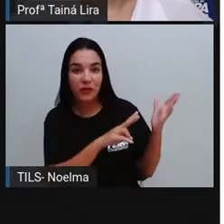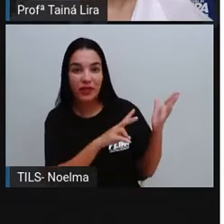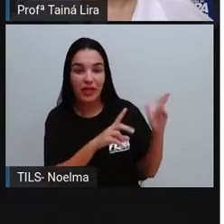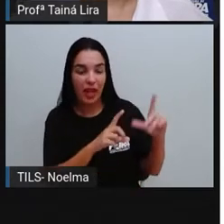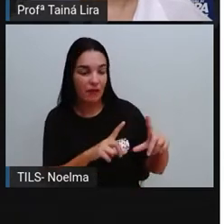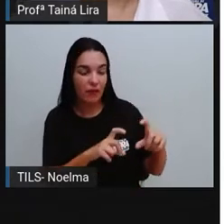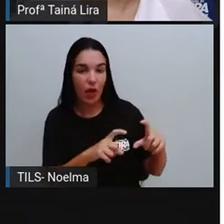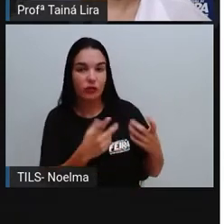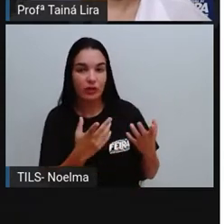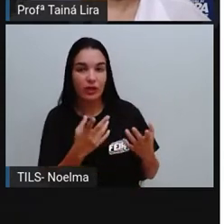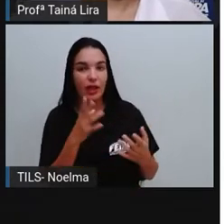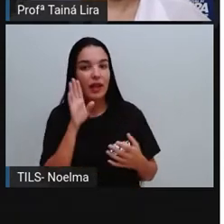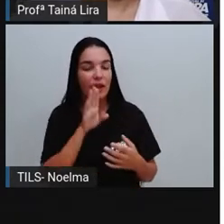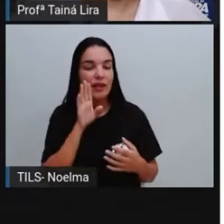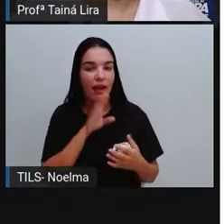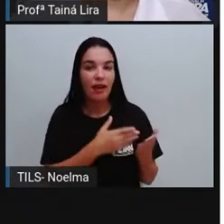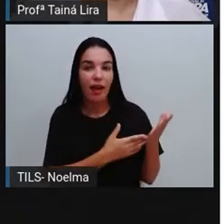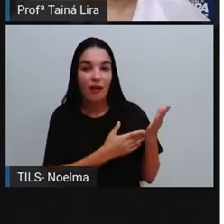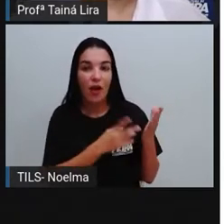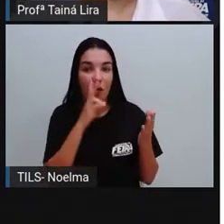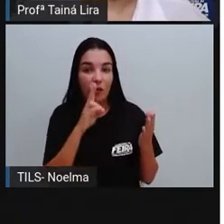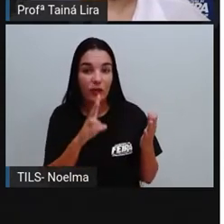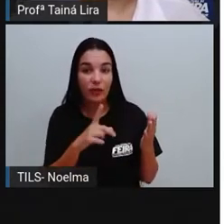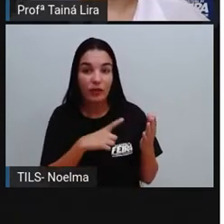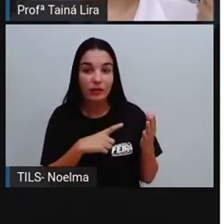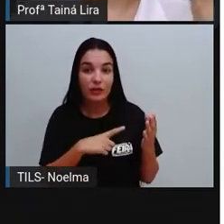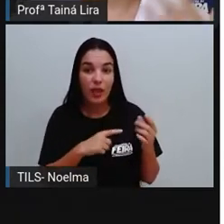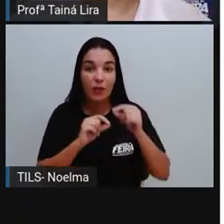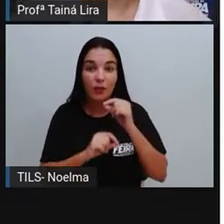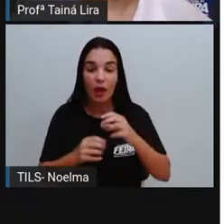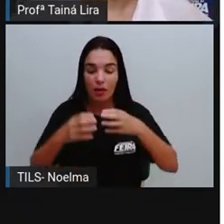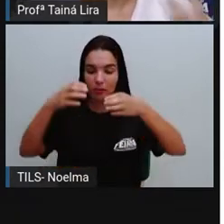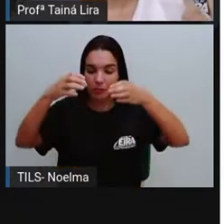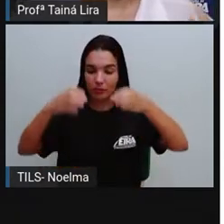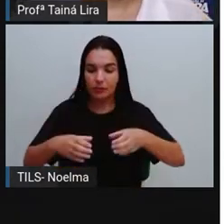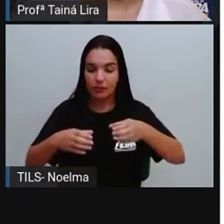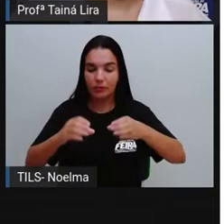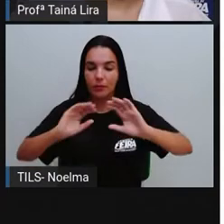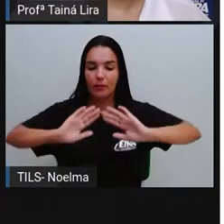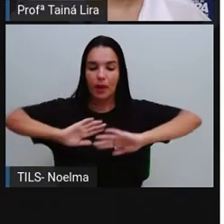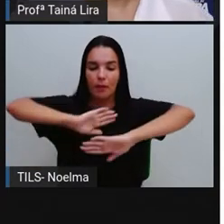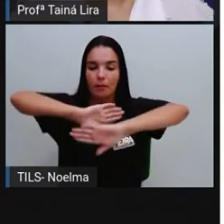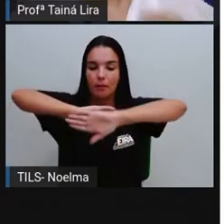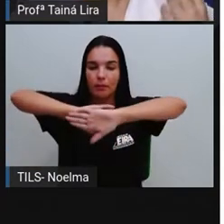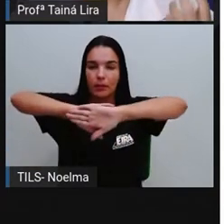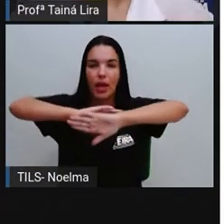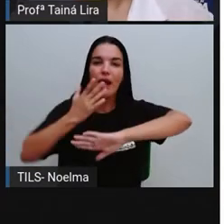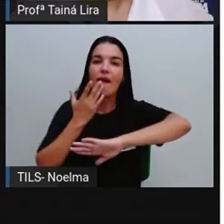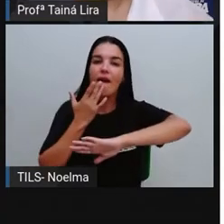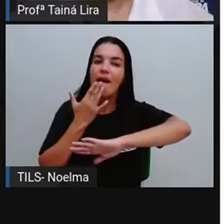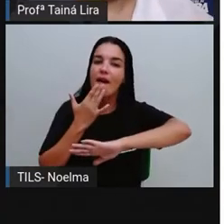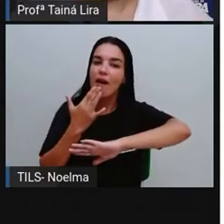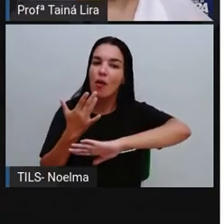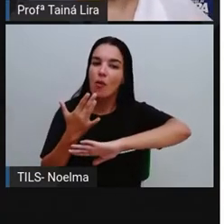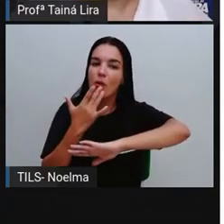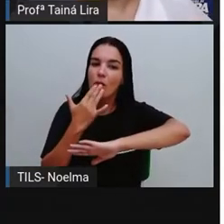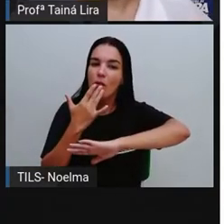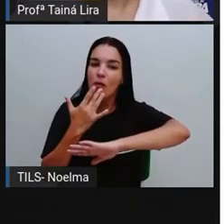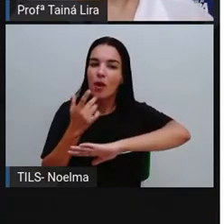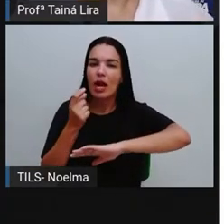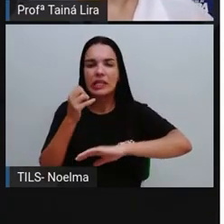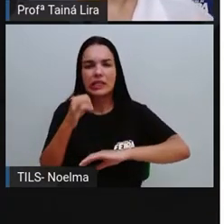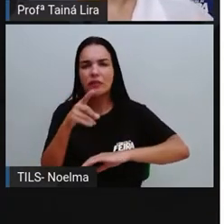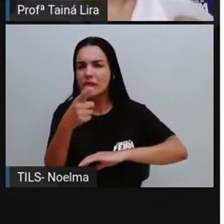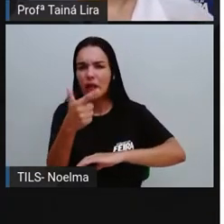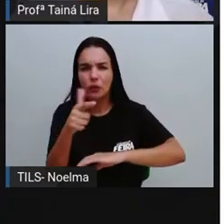né? Que a pessoa colocou aqui, ó, alguns suportes da cor para identificar. Se você não tiver esse suporte,